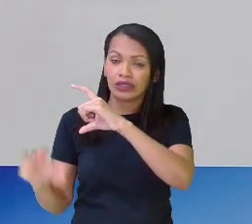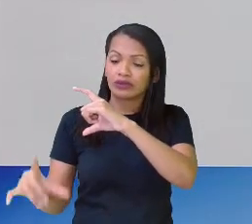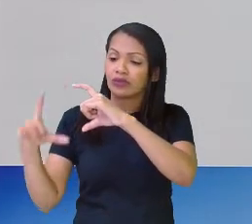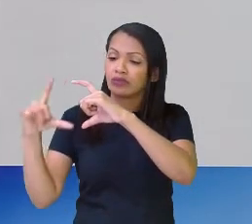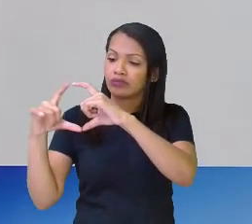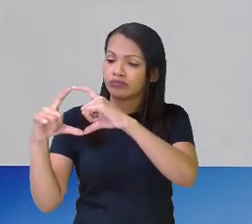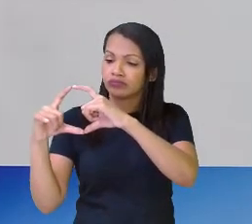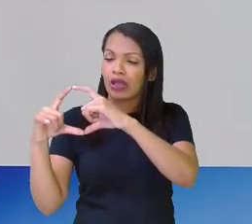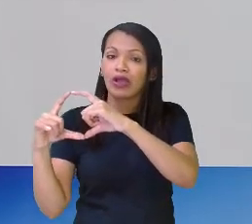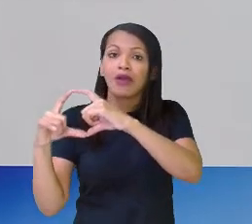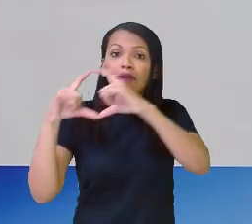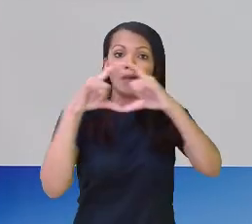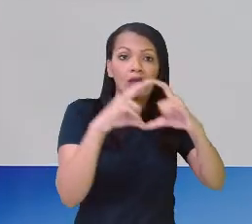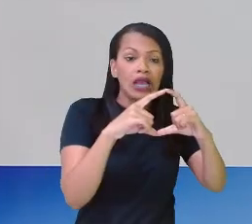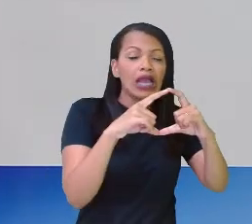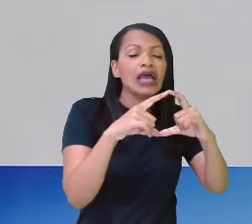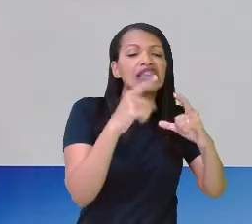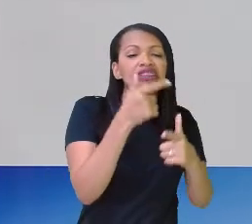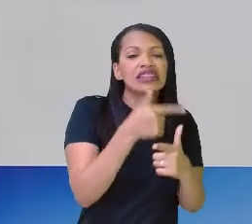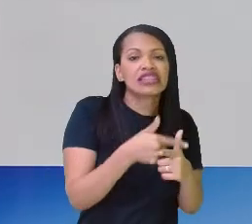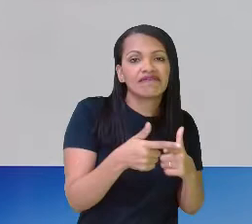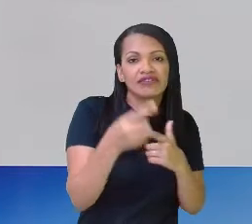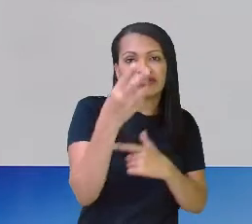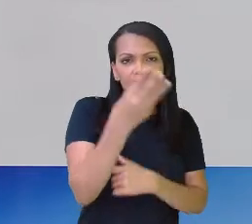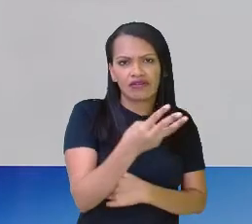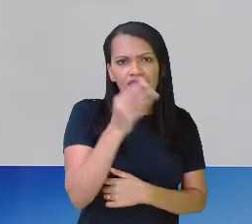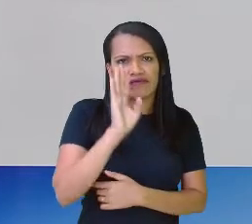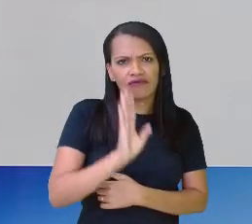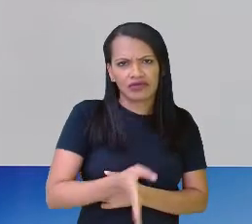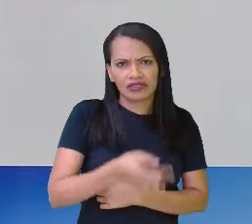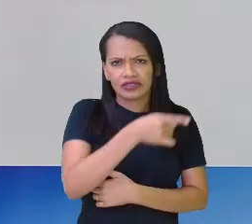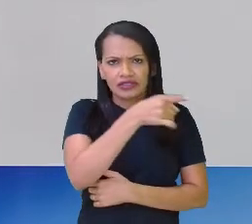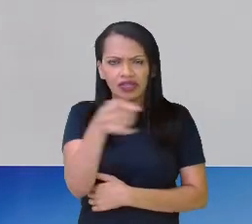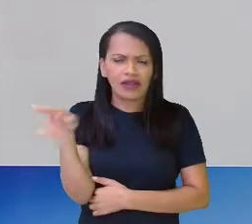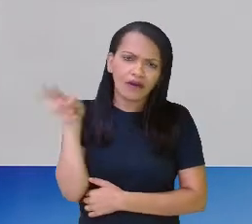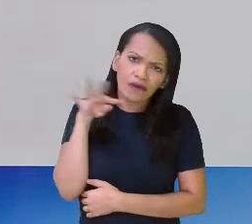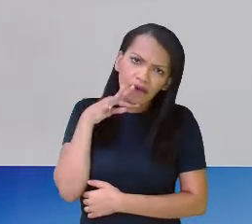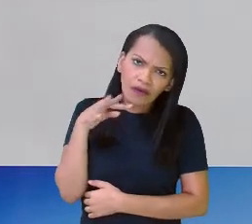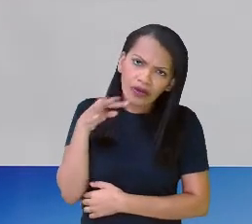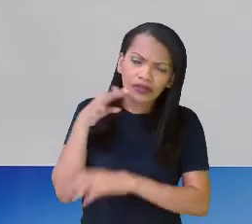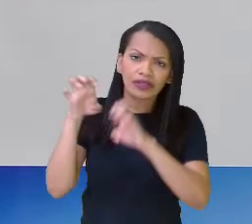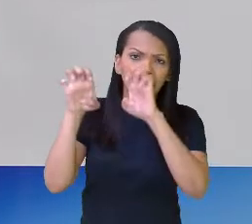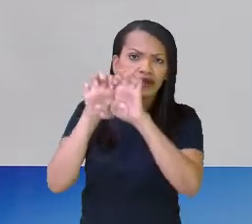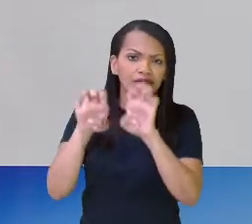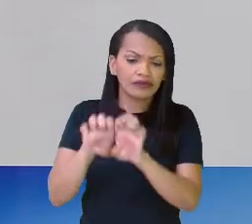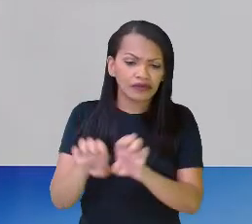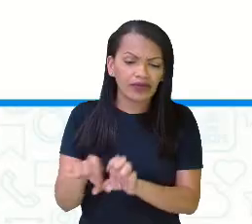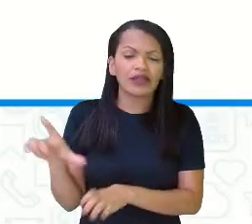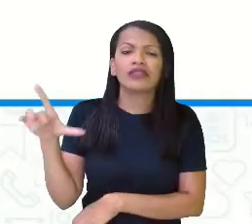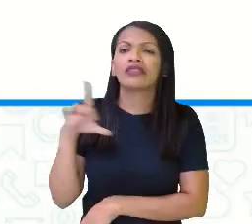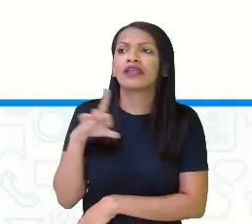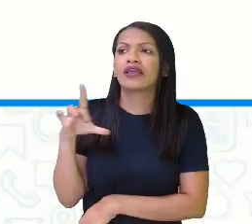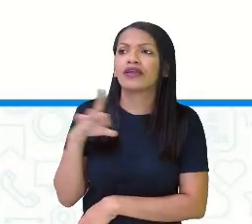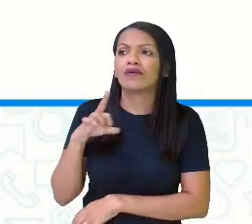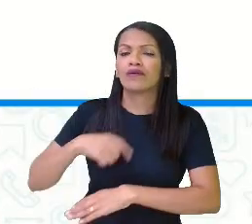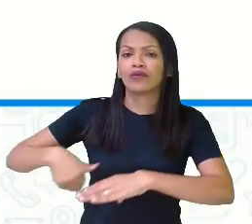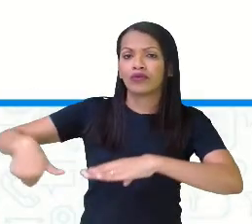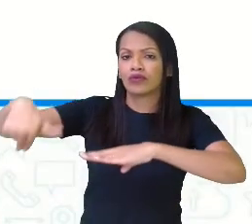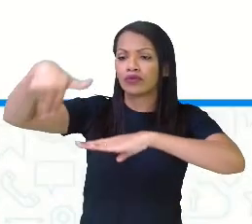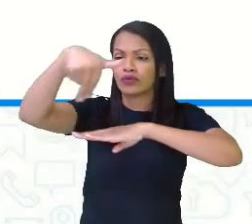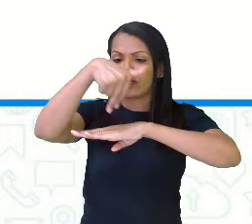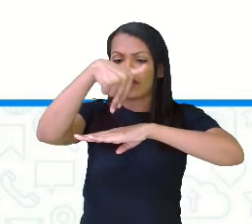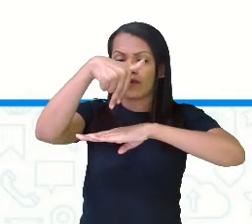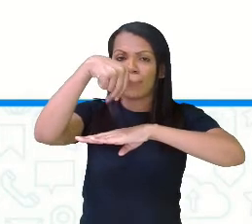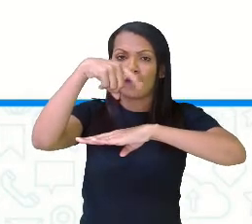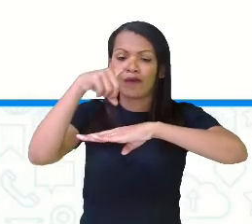você já sabe, você já conhece a estrutura da minha fração. Eu tenho o meu numerador e tenho